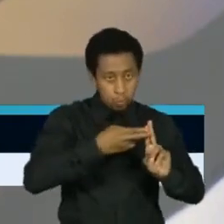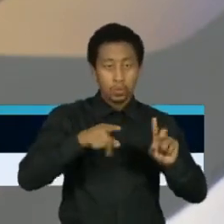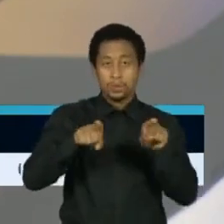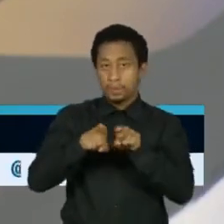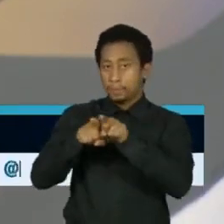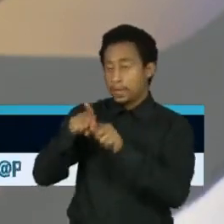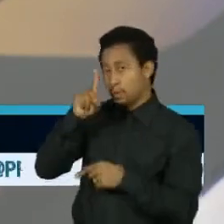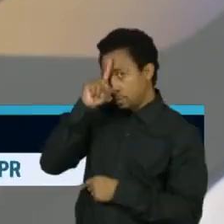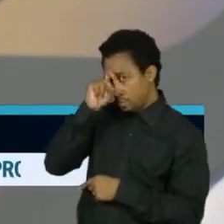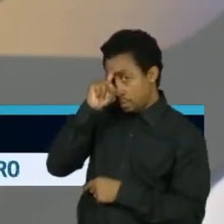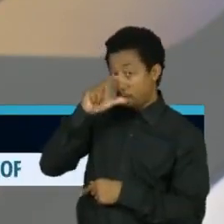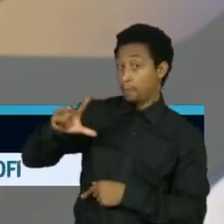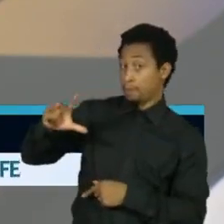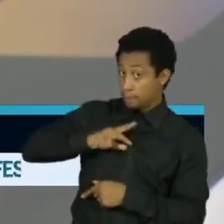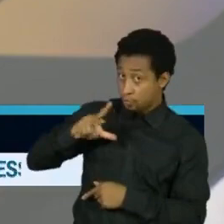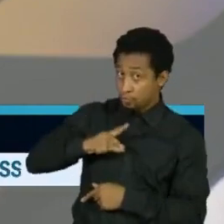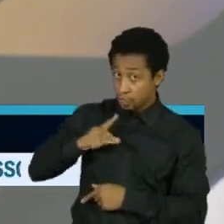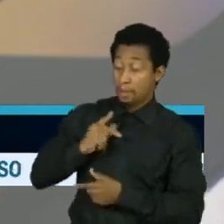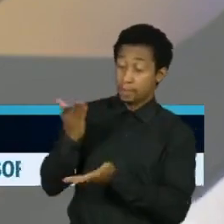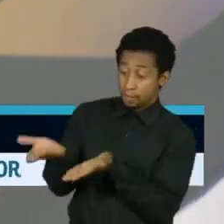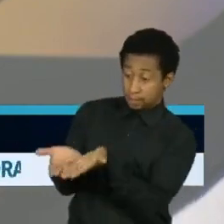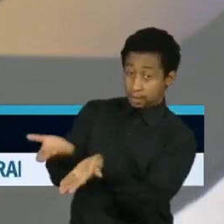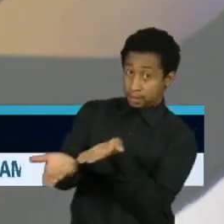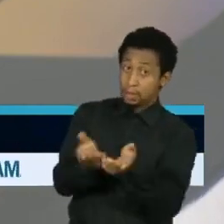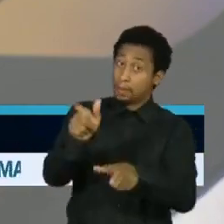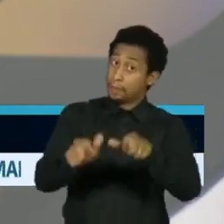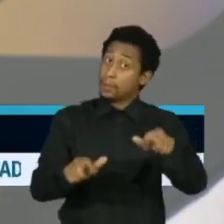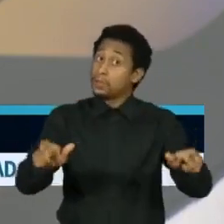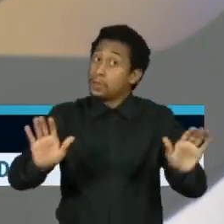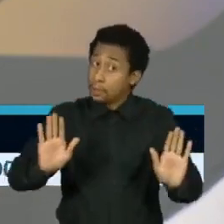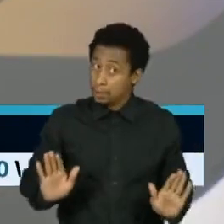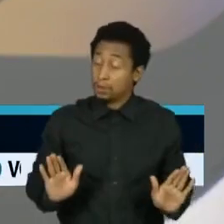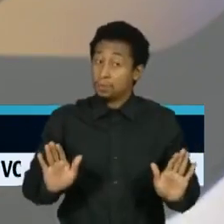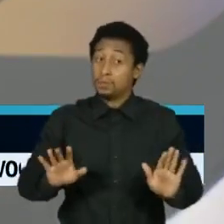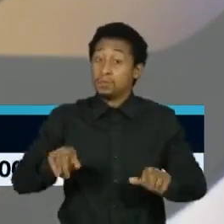precocemente os pacientes que nós vamos ter a partir daqui ainda.